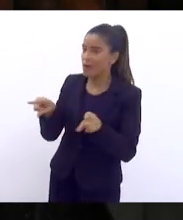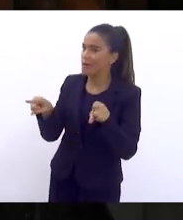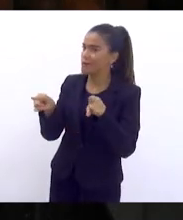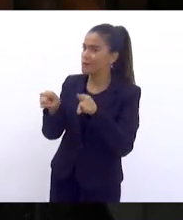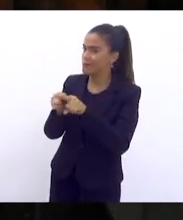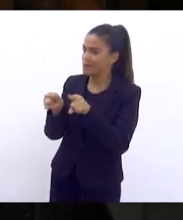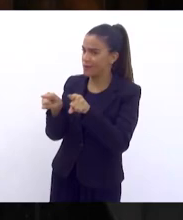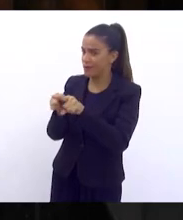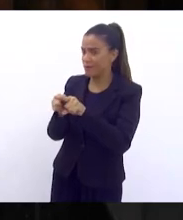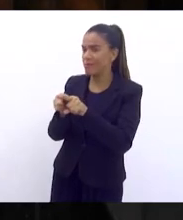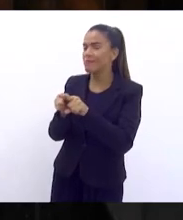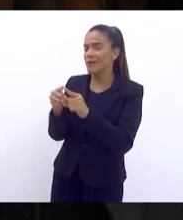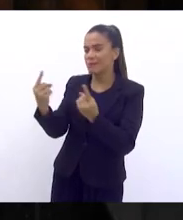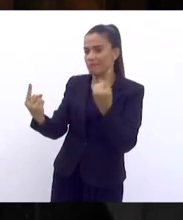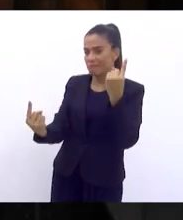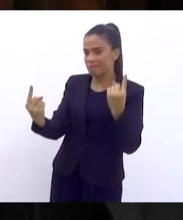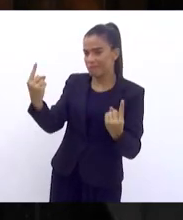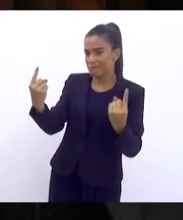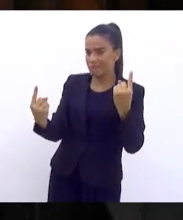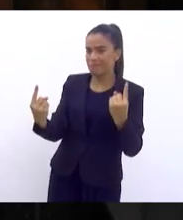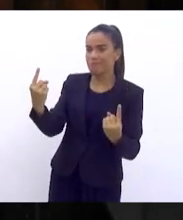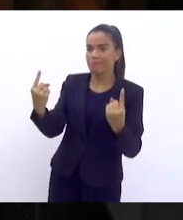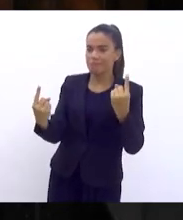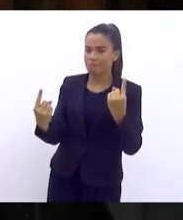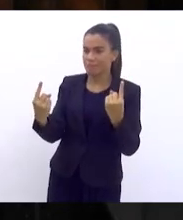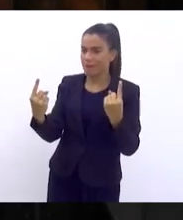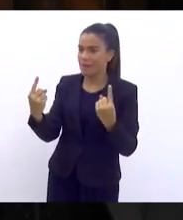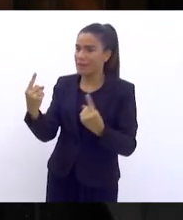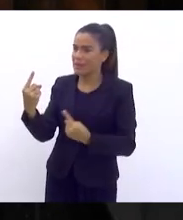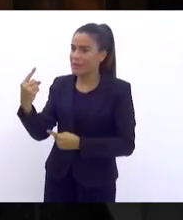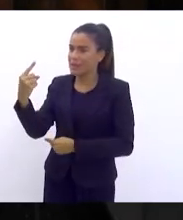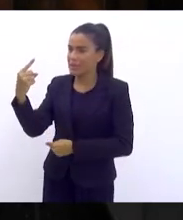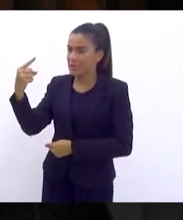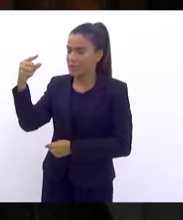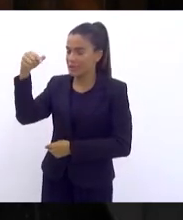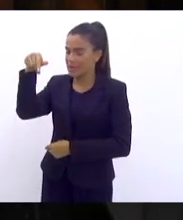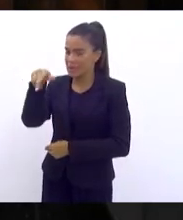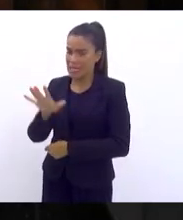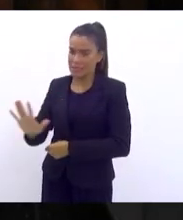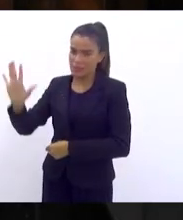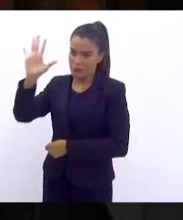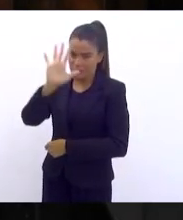quer seja a nível local.